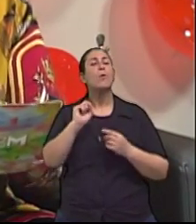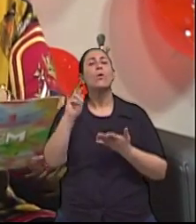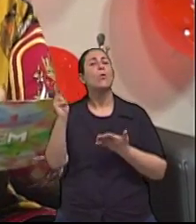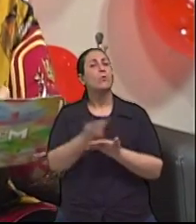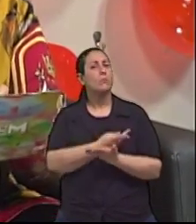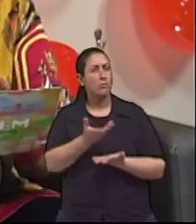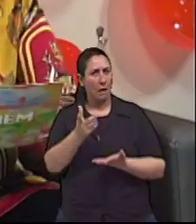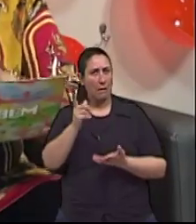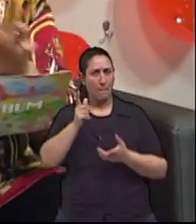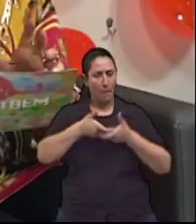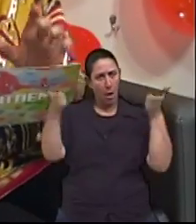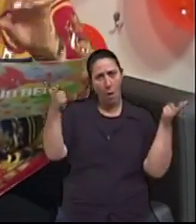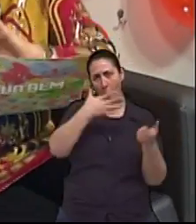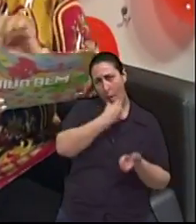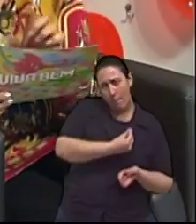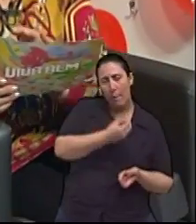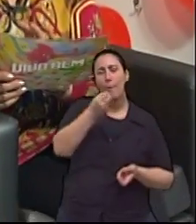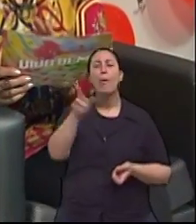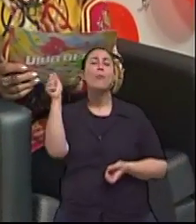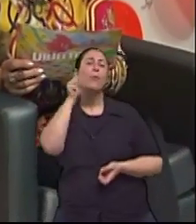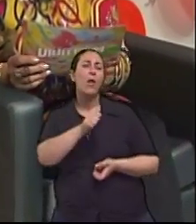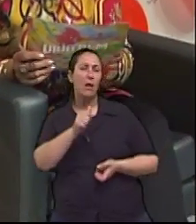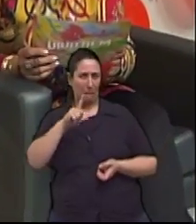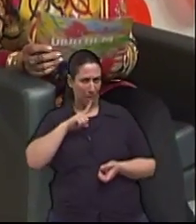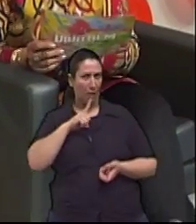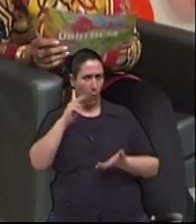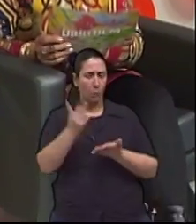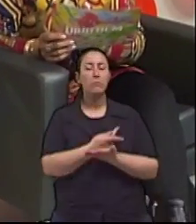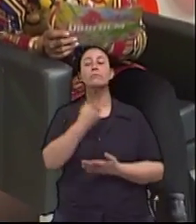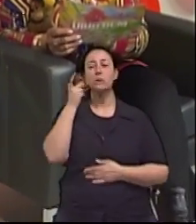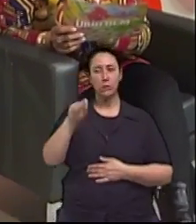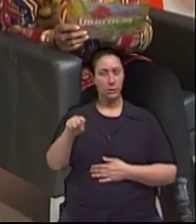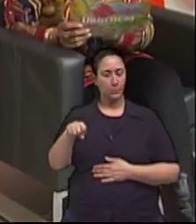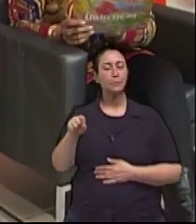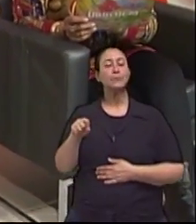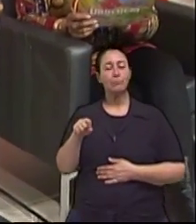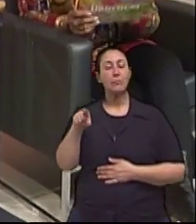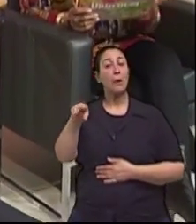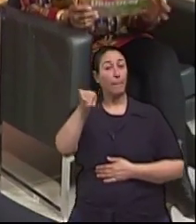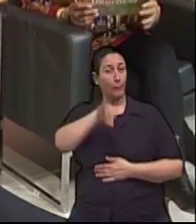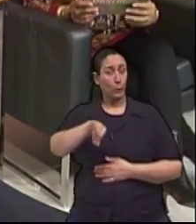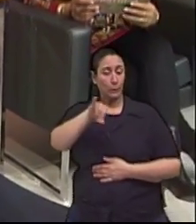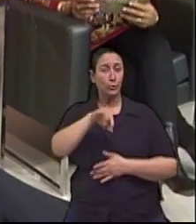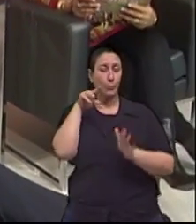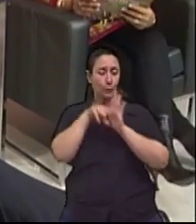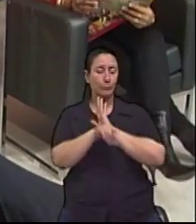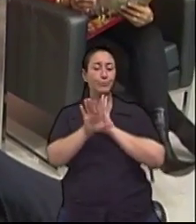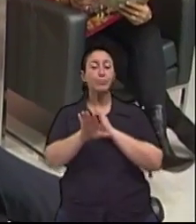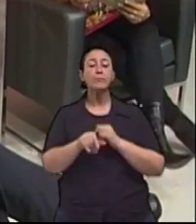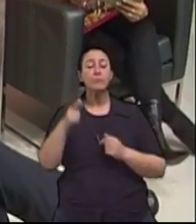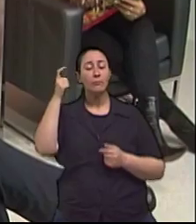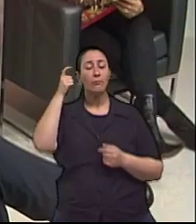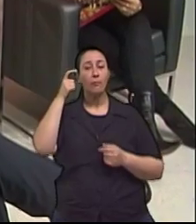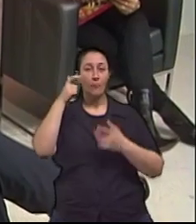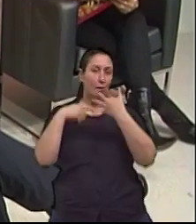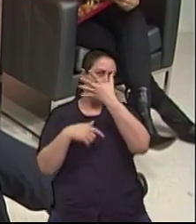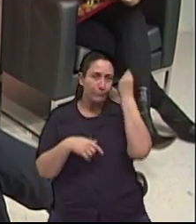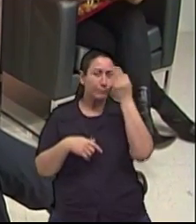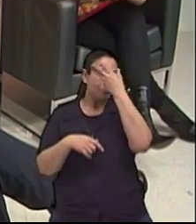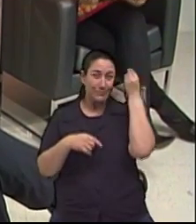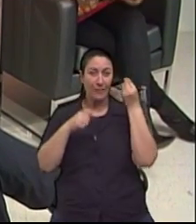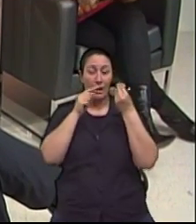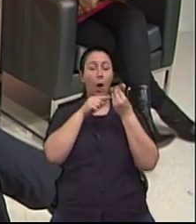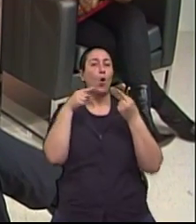mais em homens ou em mulheres? Tem diferença de gênero? Claro, perfeito. Uma outra pergunta muito importante. O Alzheimer é um pouco mais comum em